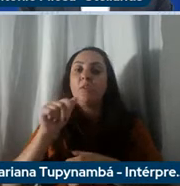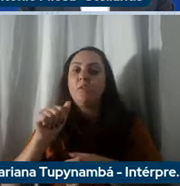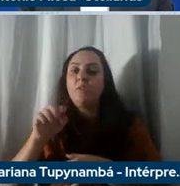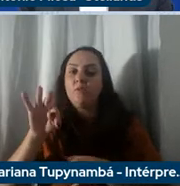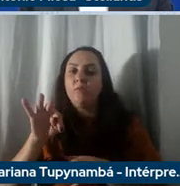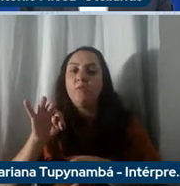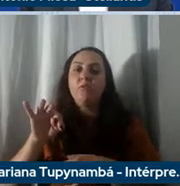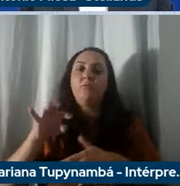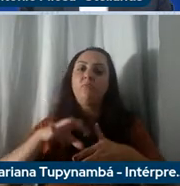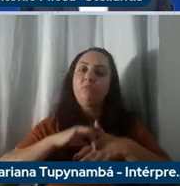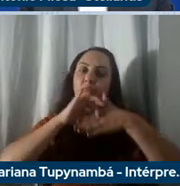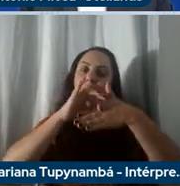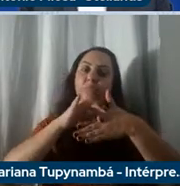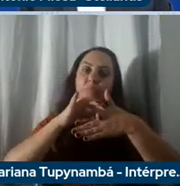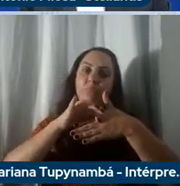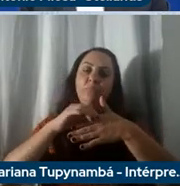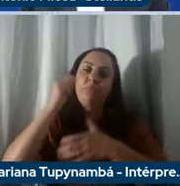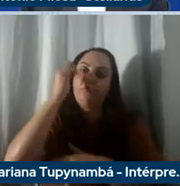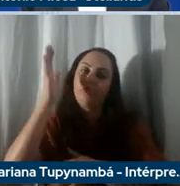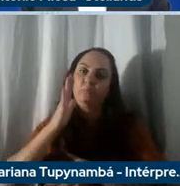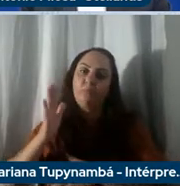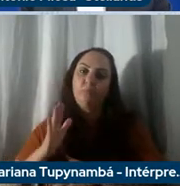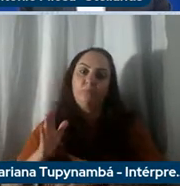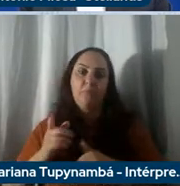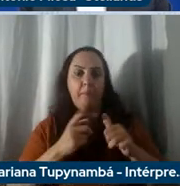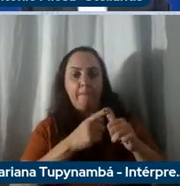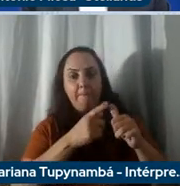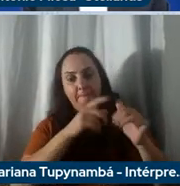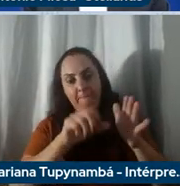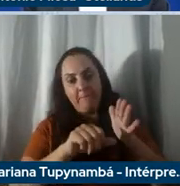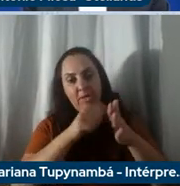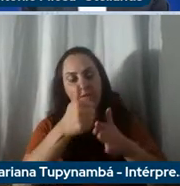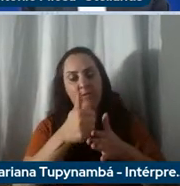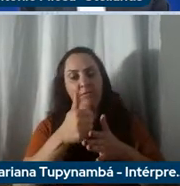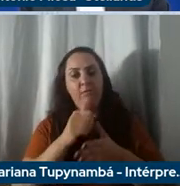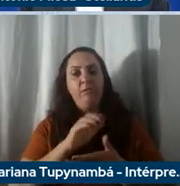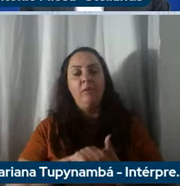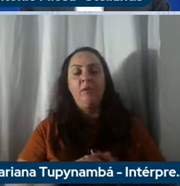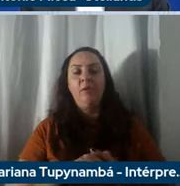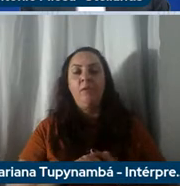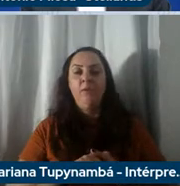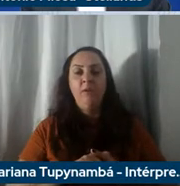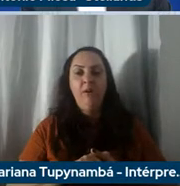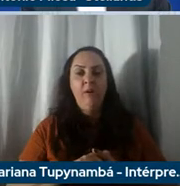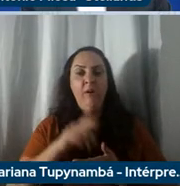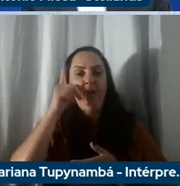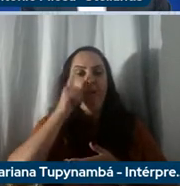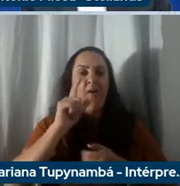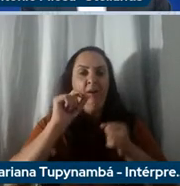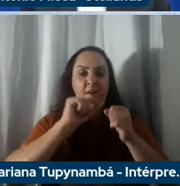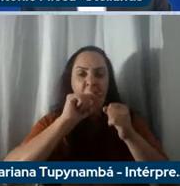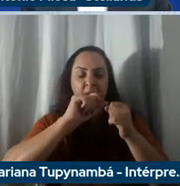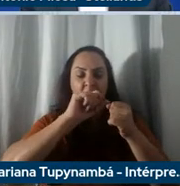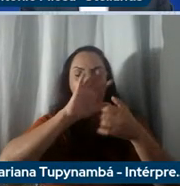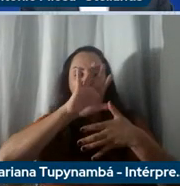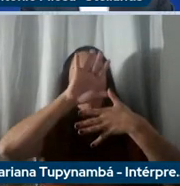vez conseguiu assumir a liderança inédita na América do Sul no continente próximo